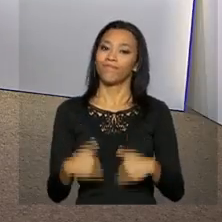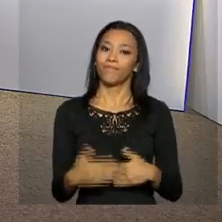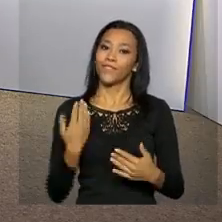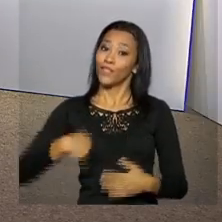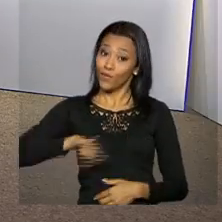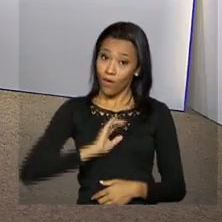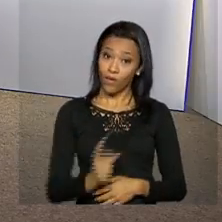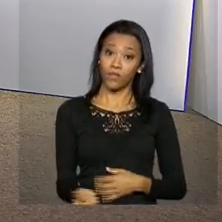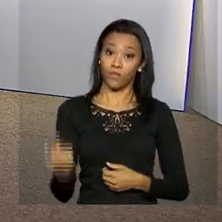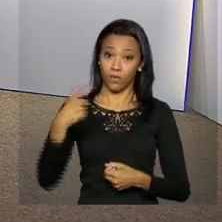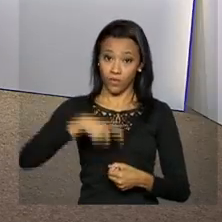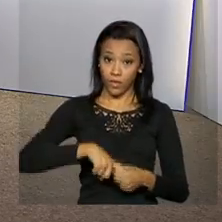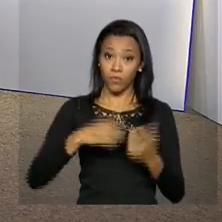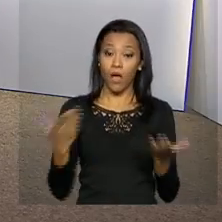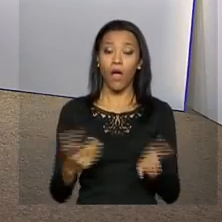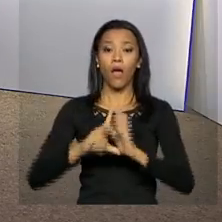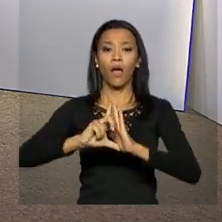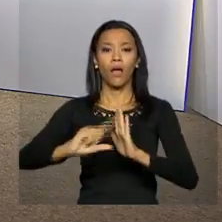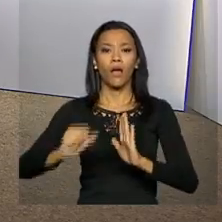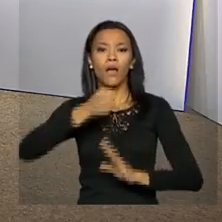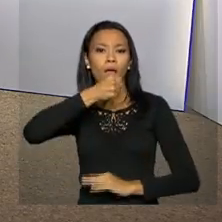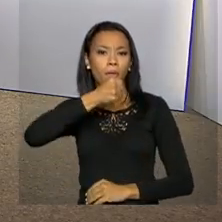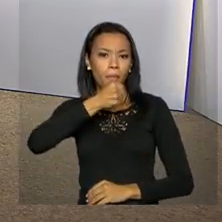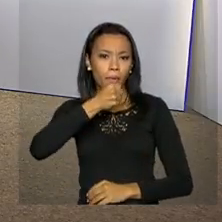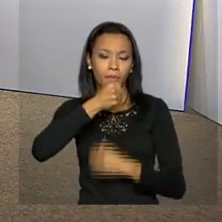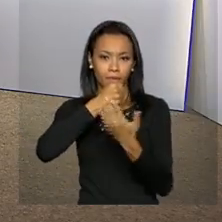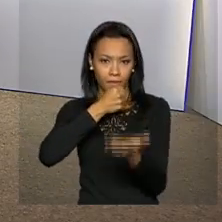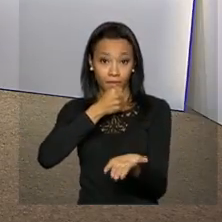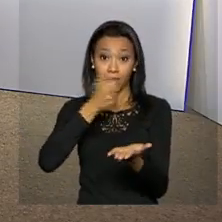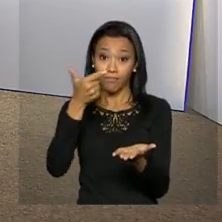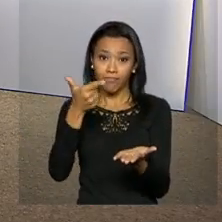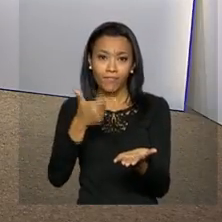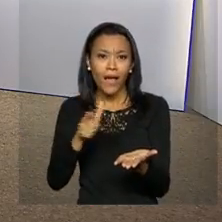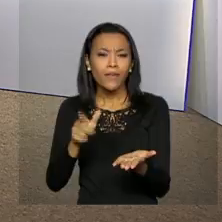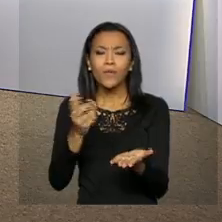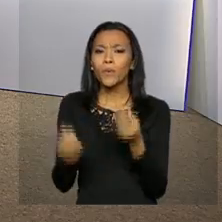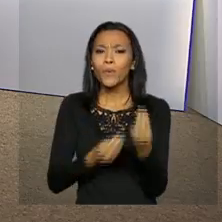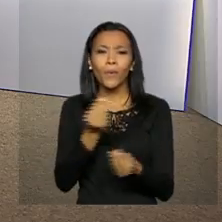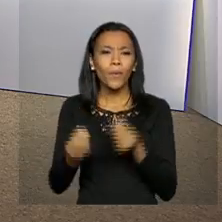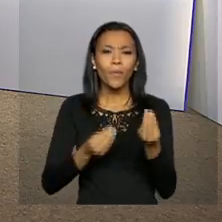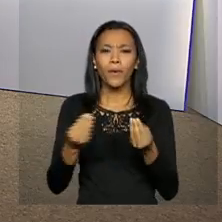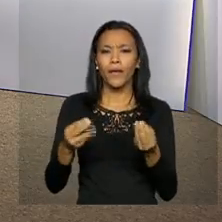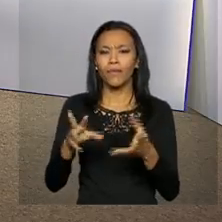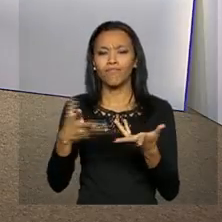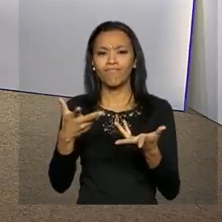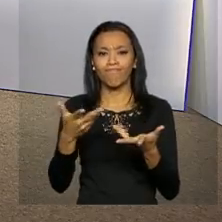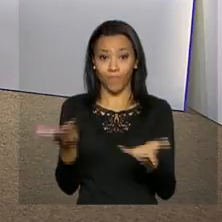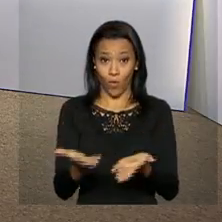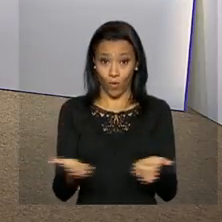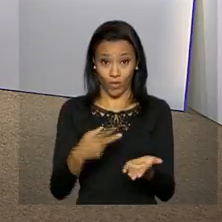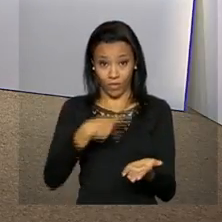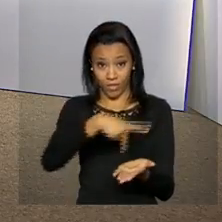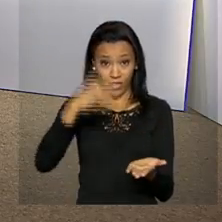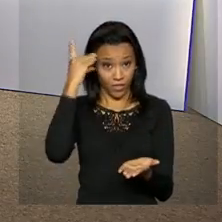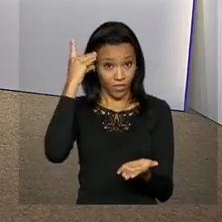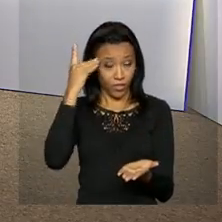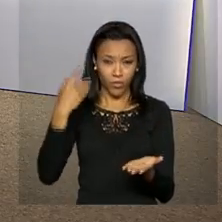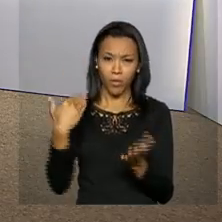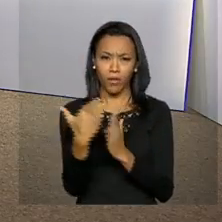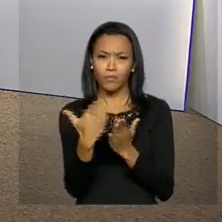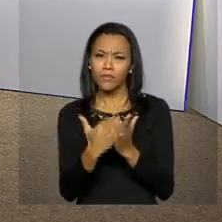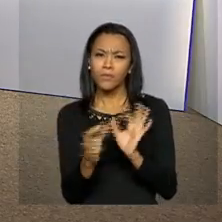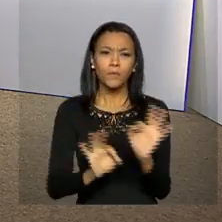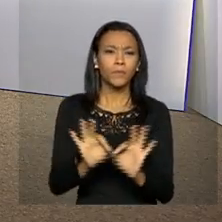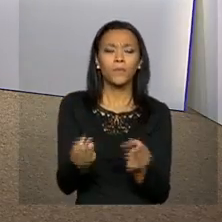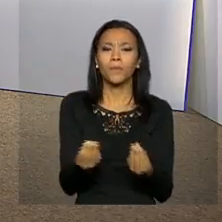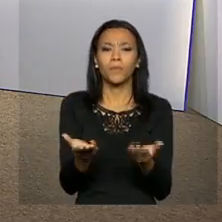voltamos ao Palácio do Planalto com o repórter João Pedro Neto para falar sobre a agenda da presidenta Dilma Rousseff nesta terça-feira. João